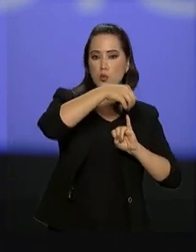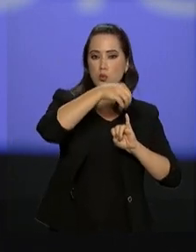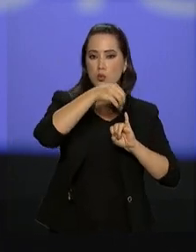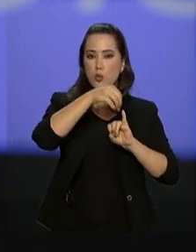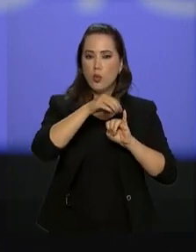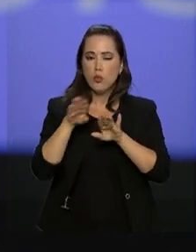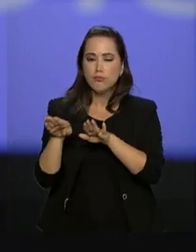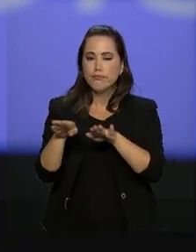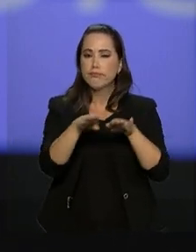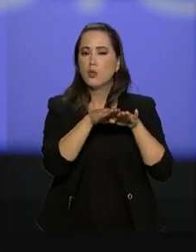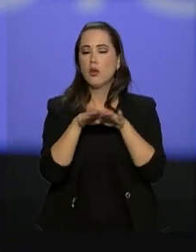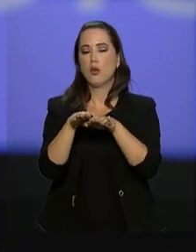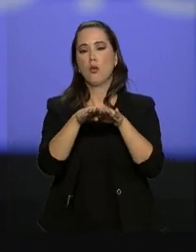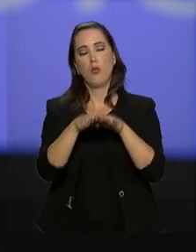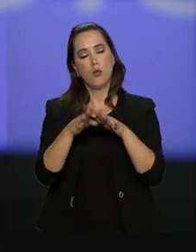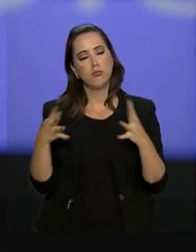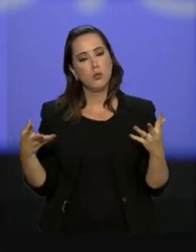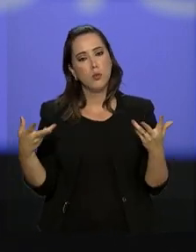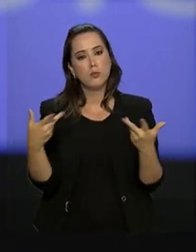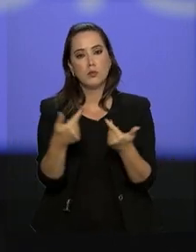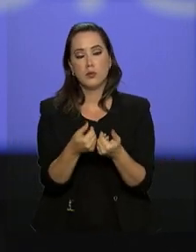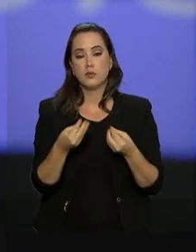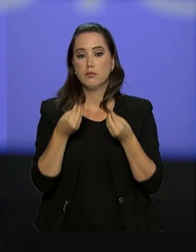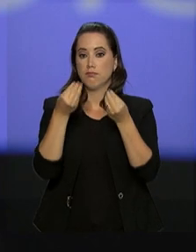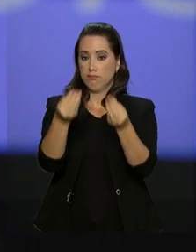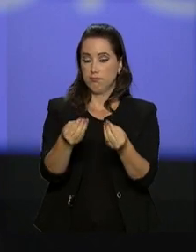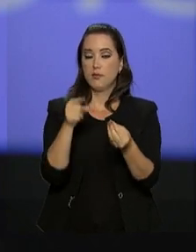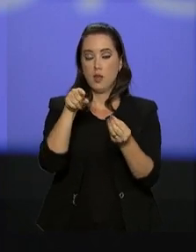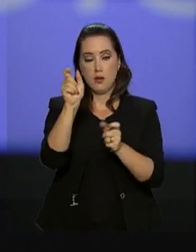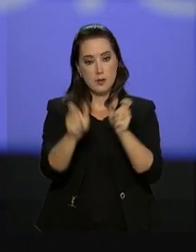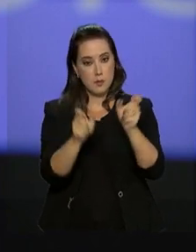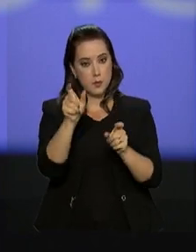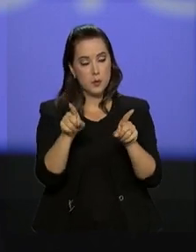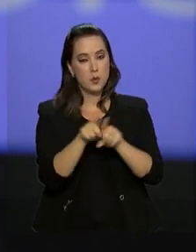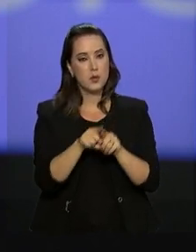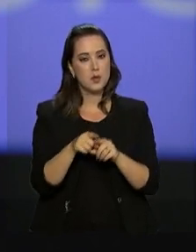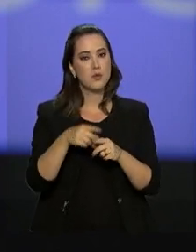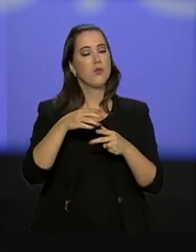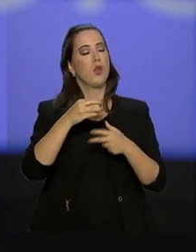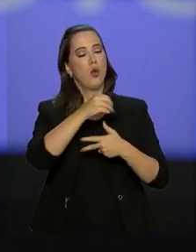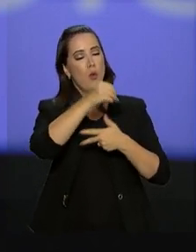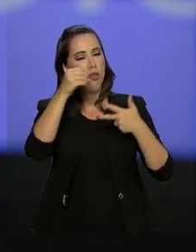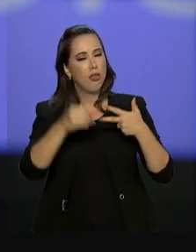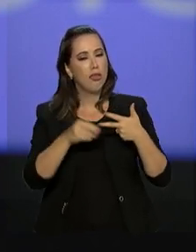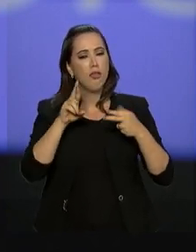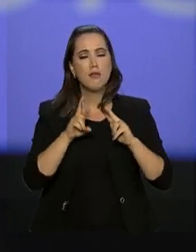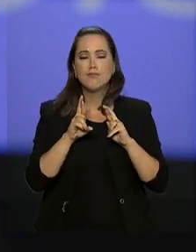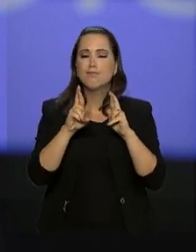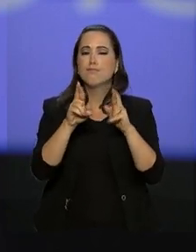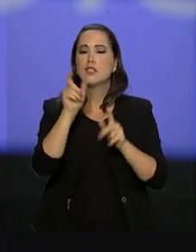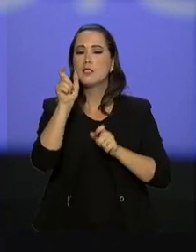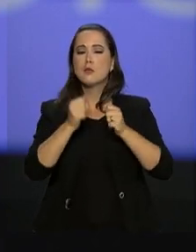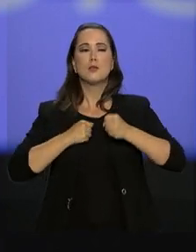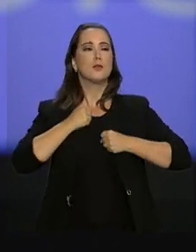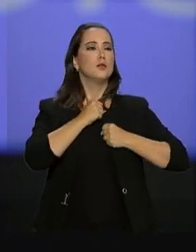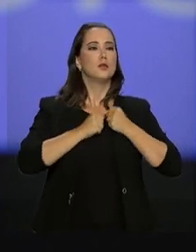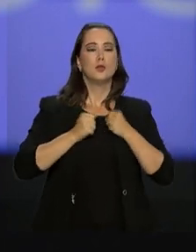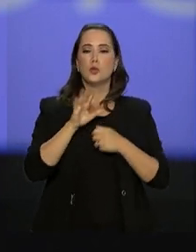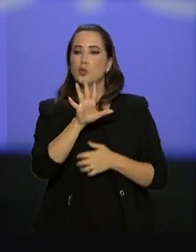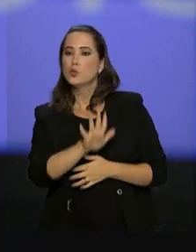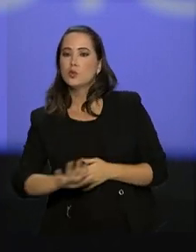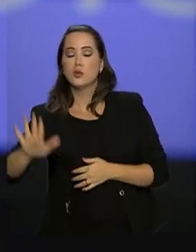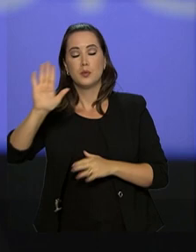padronização do conteúdo para esse público. O Enem é aguardado com muita ansiedade pelos estudantes de todo o Brasil.